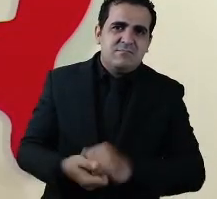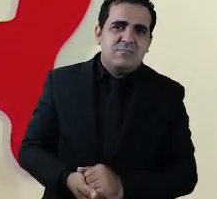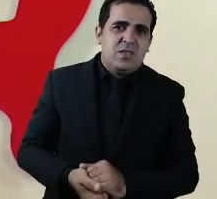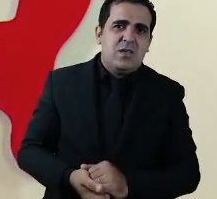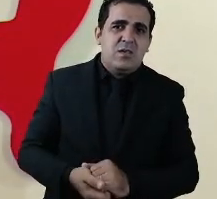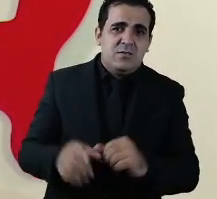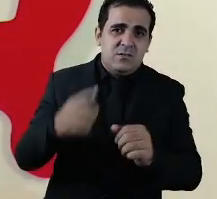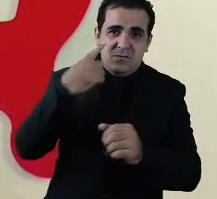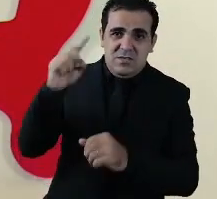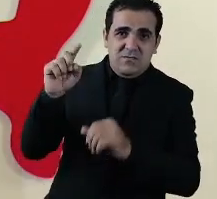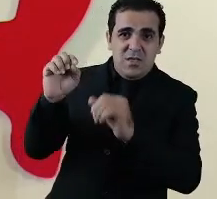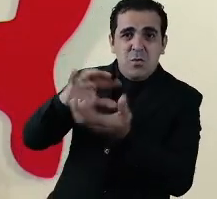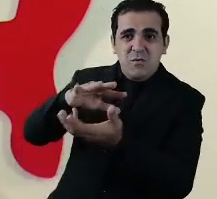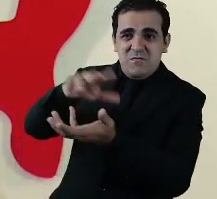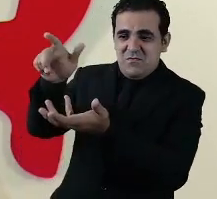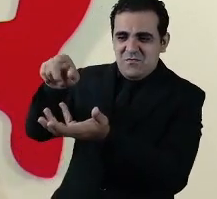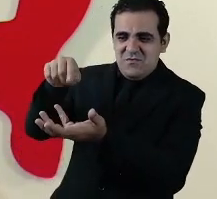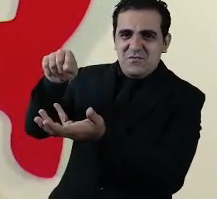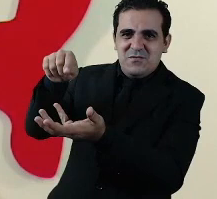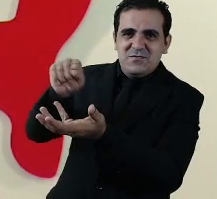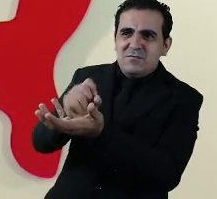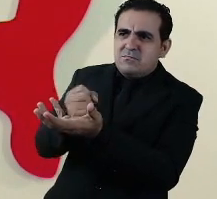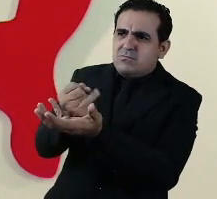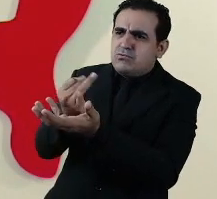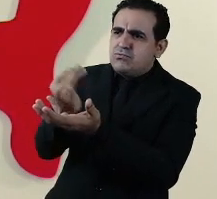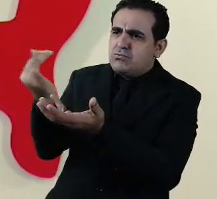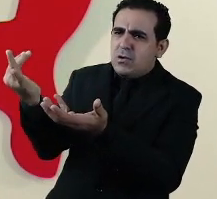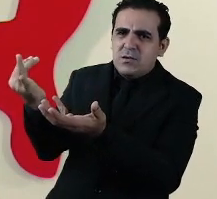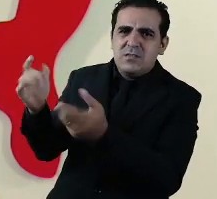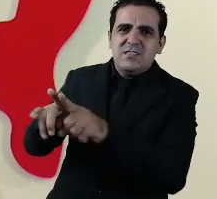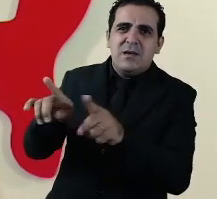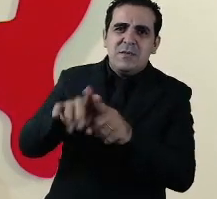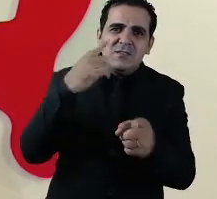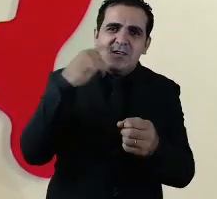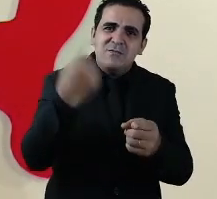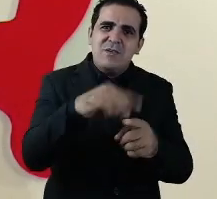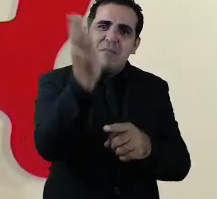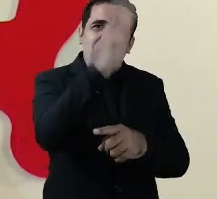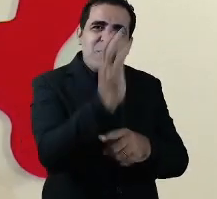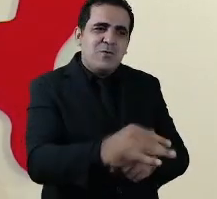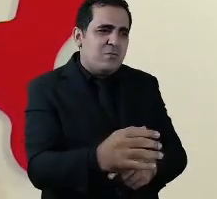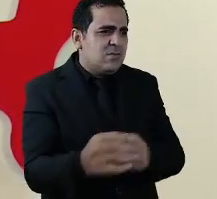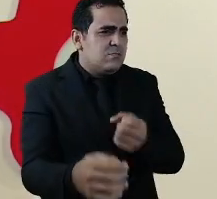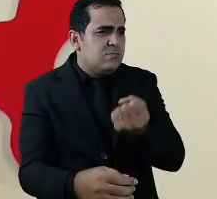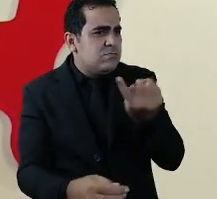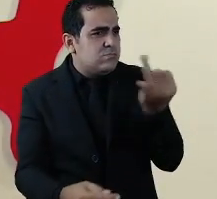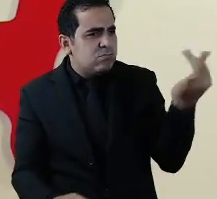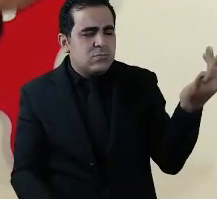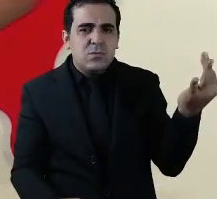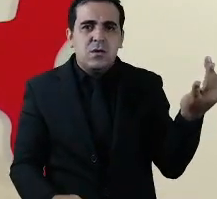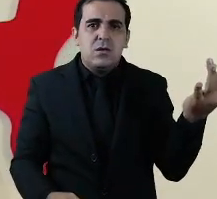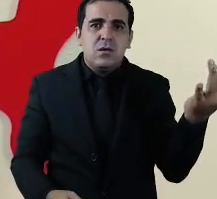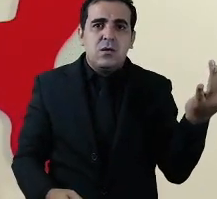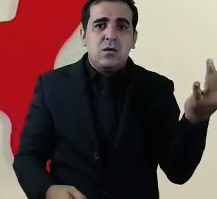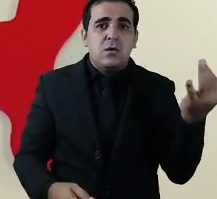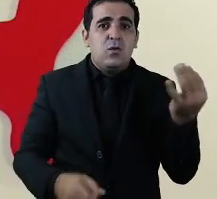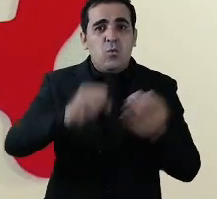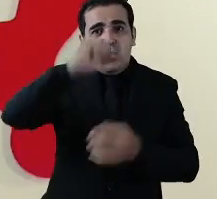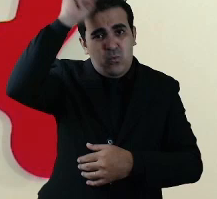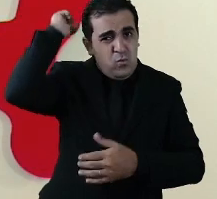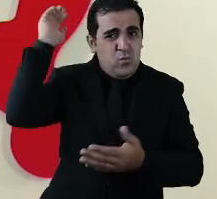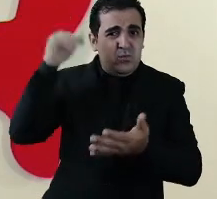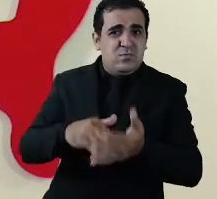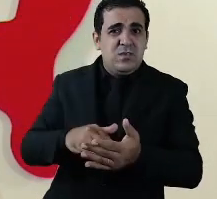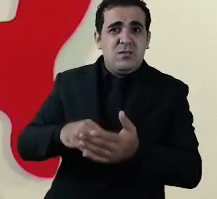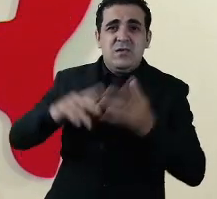nível mundial e no nível do nosso país nós não temos casos similares no último século